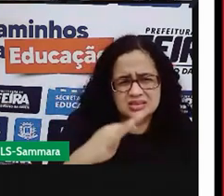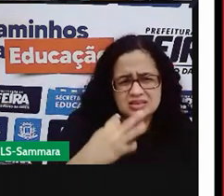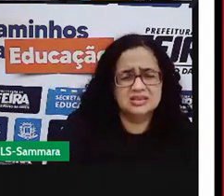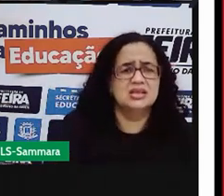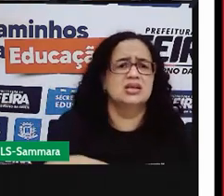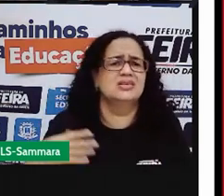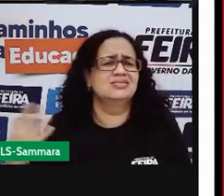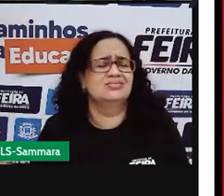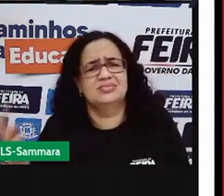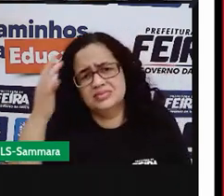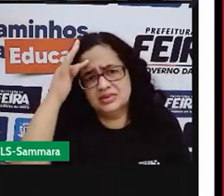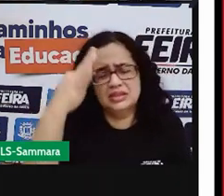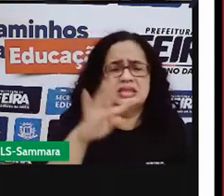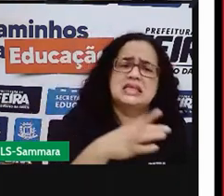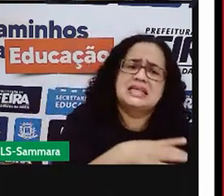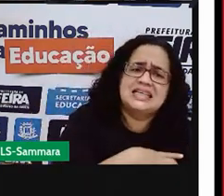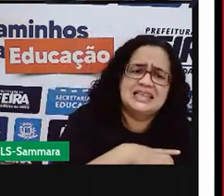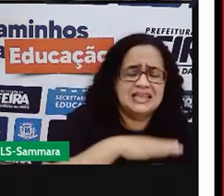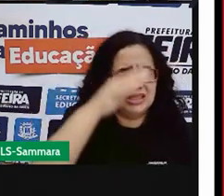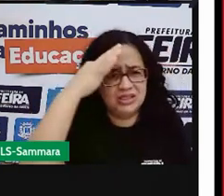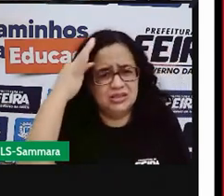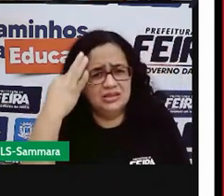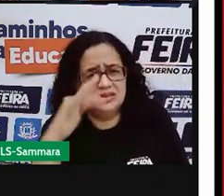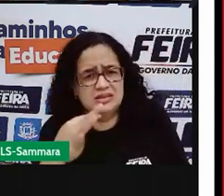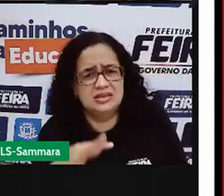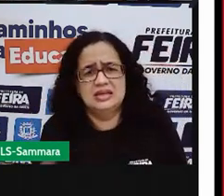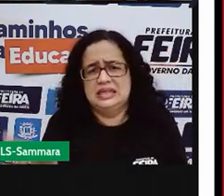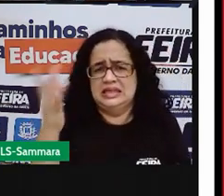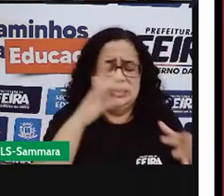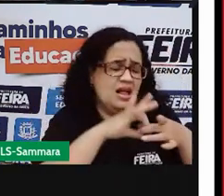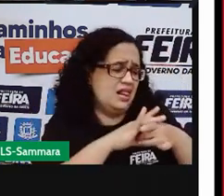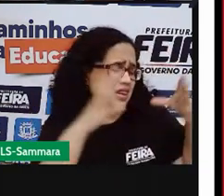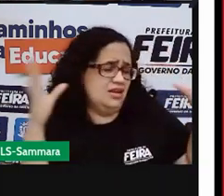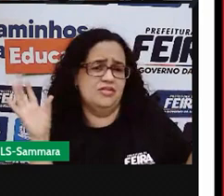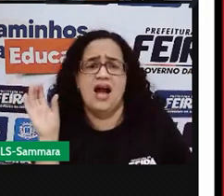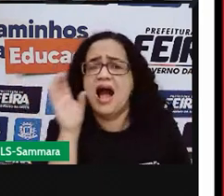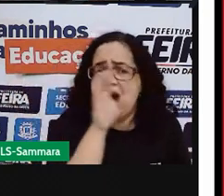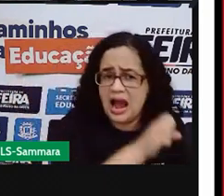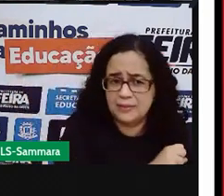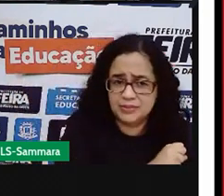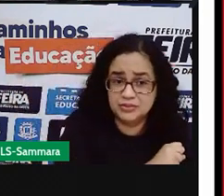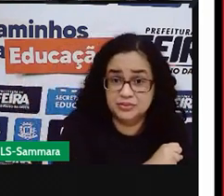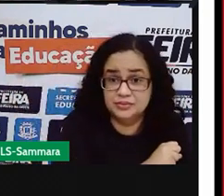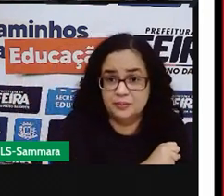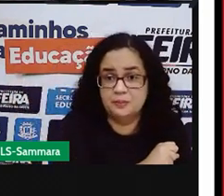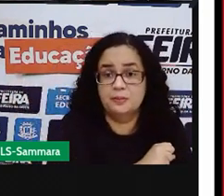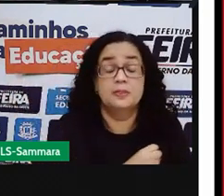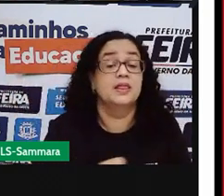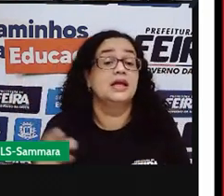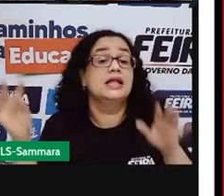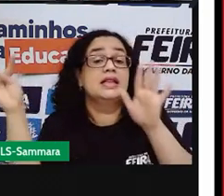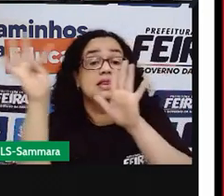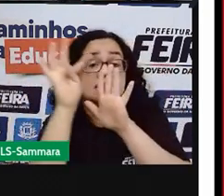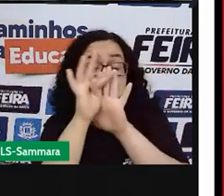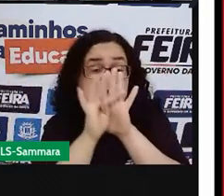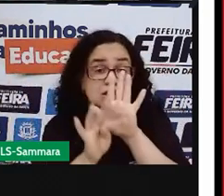incomoda. E quem está com dor de cabeça, quer se ver livre dela rapidinho. Aí vem o texto